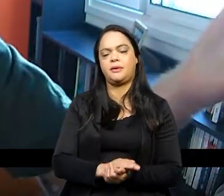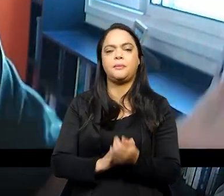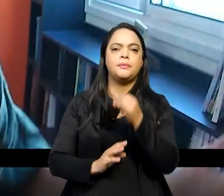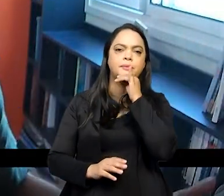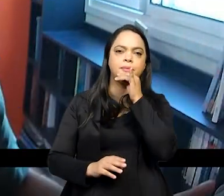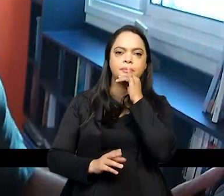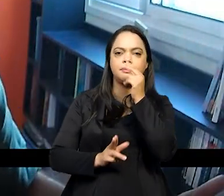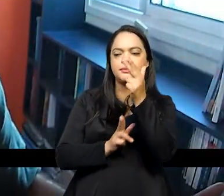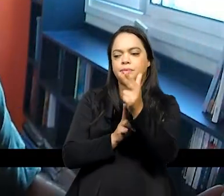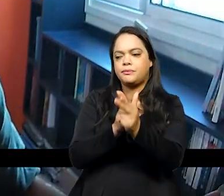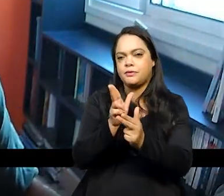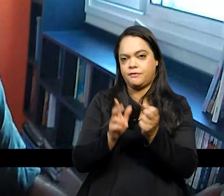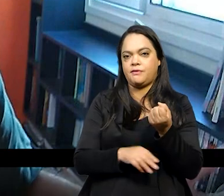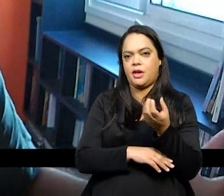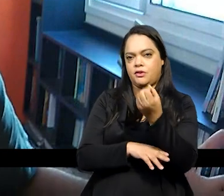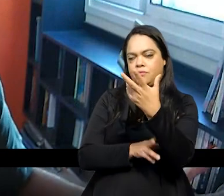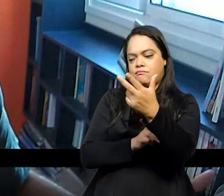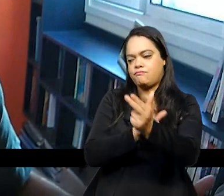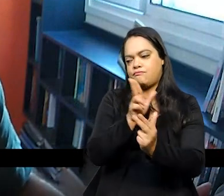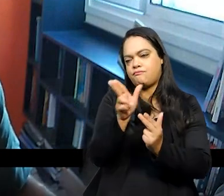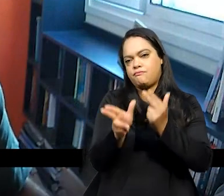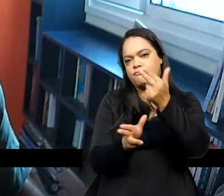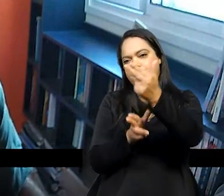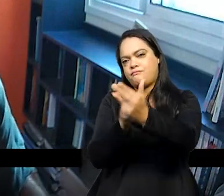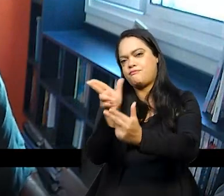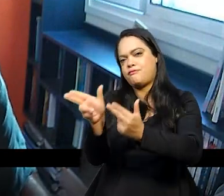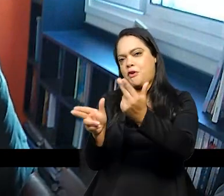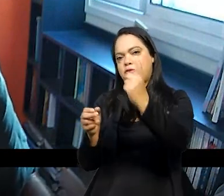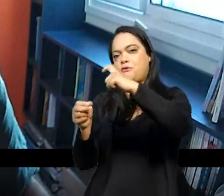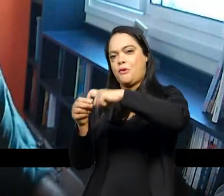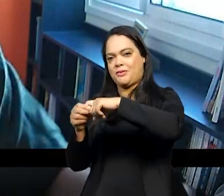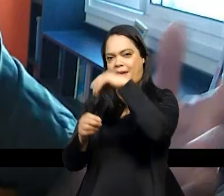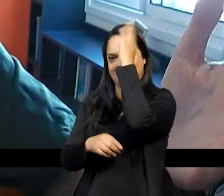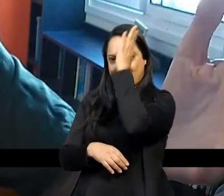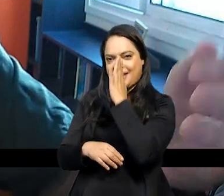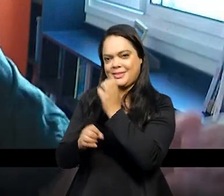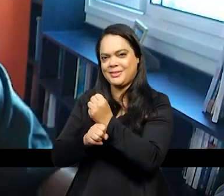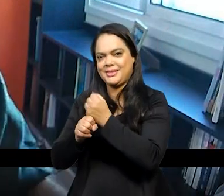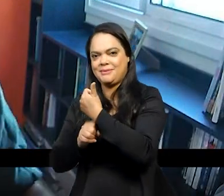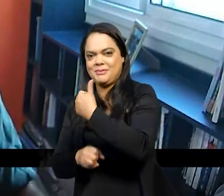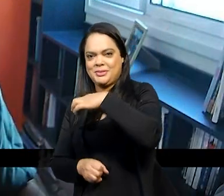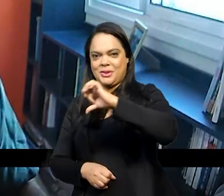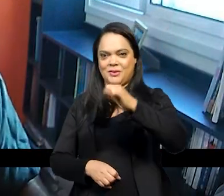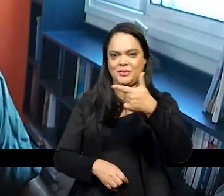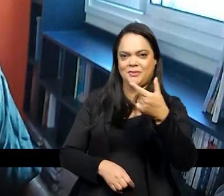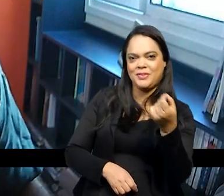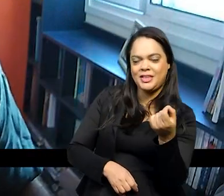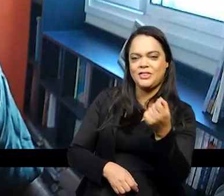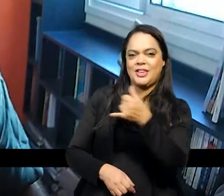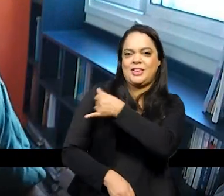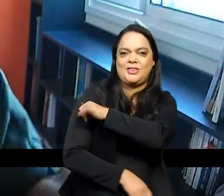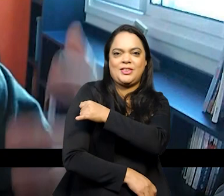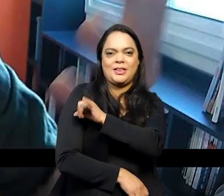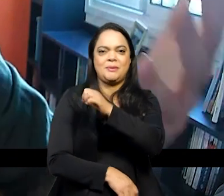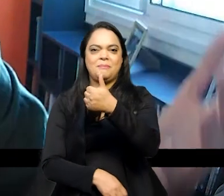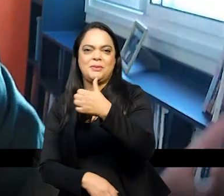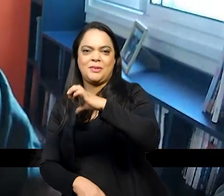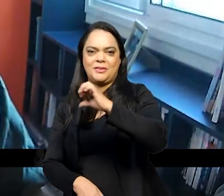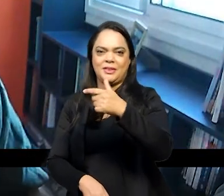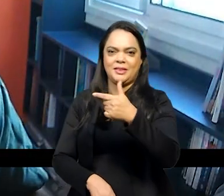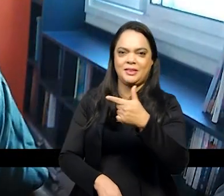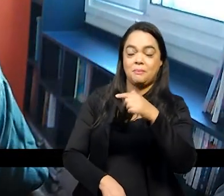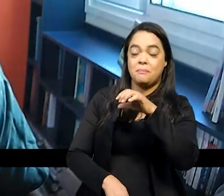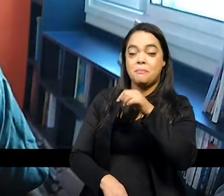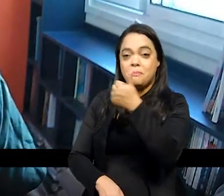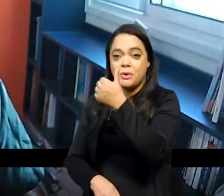e baixasse lá no Brasil de 1820 no Rio de Janeiro de 1821 em Pernambuco de